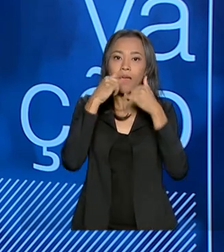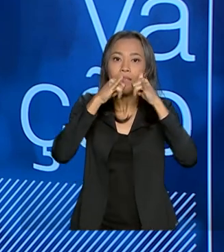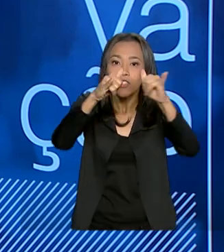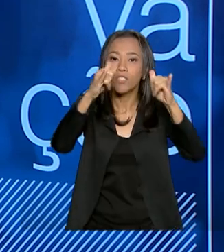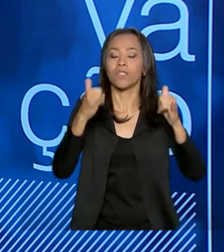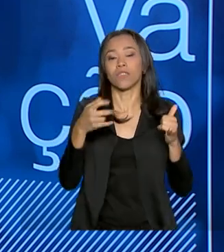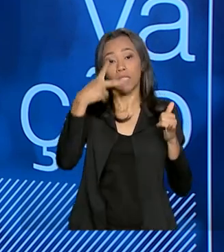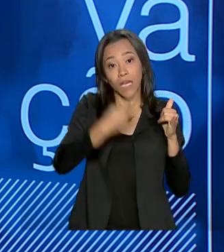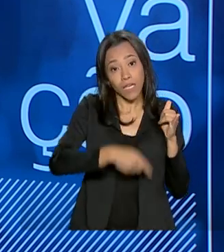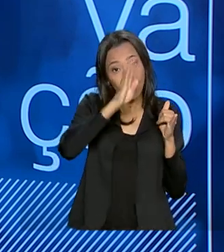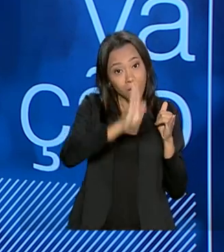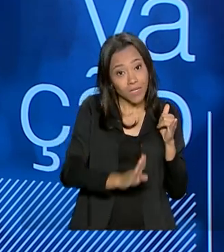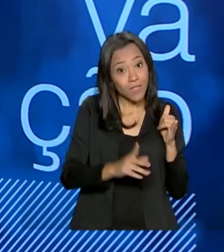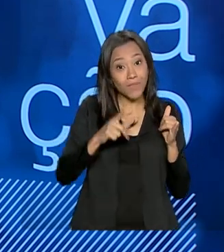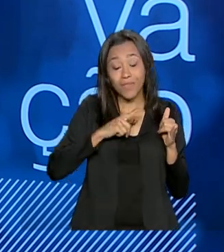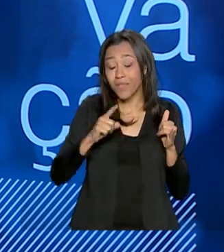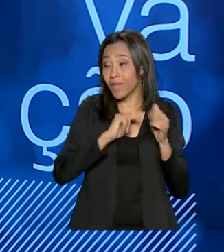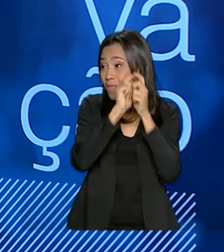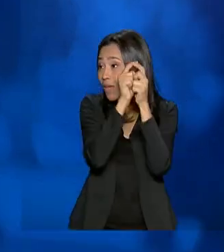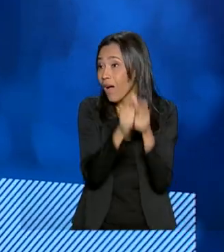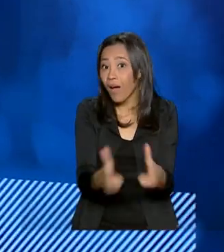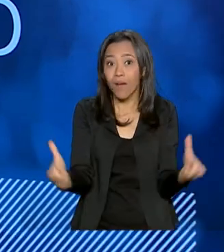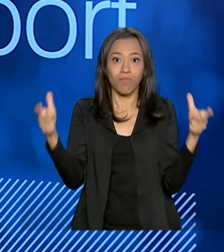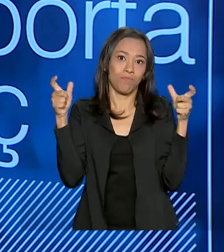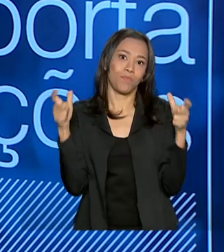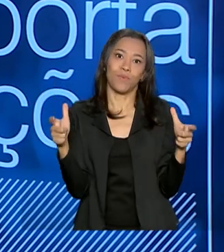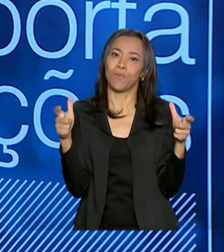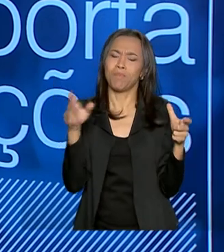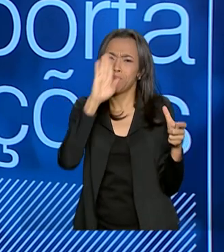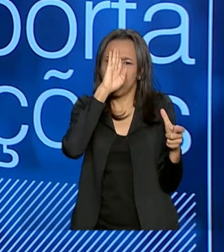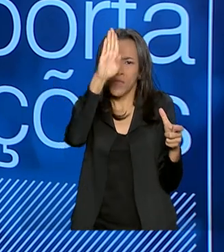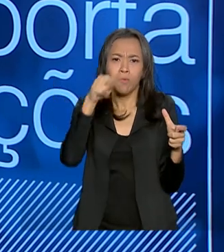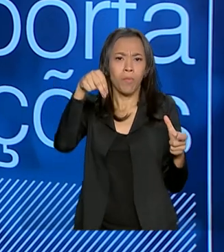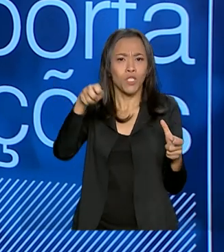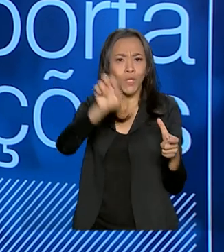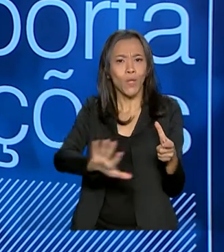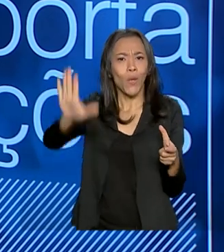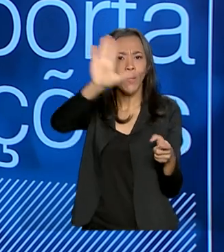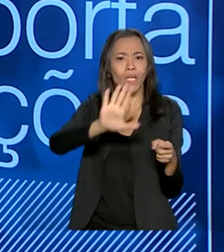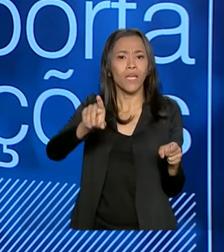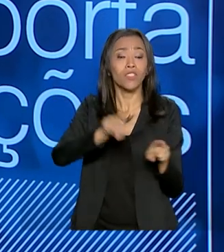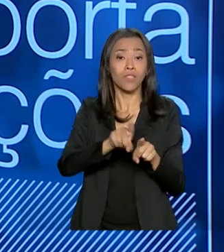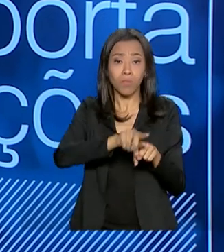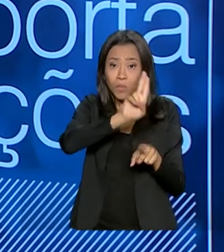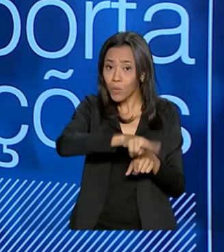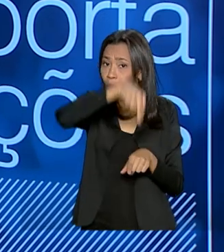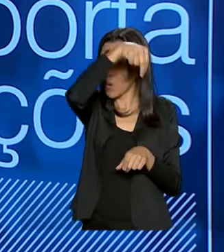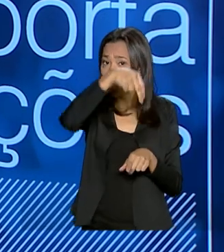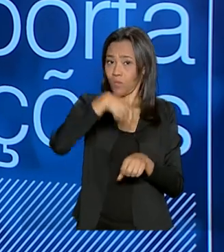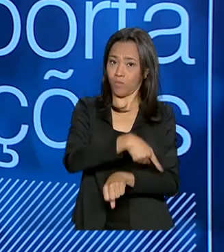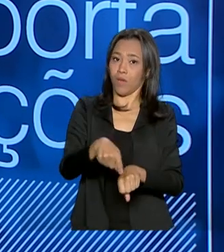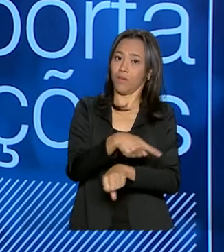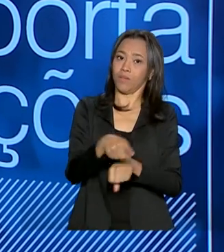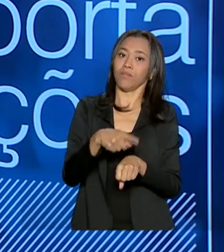também aqui no Brasil nós temos amplo espaço, principalmente no Nordeste e no Norte do país. Então, são esses assuntos que nós temos que